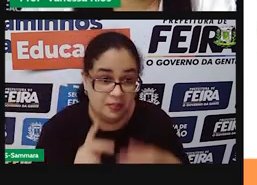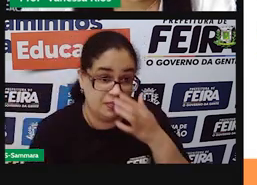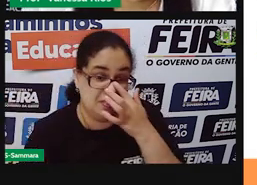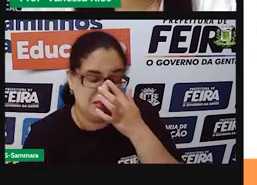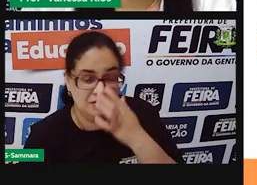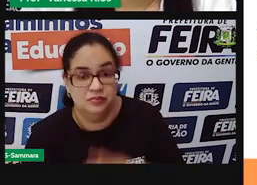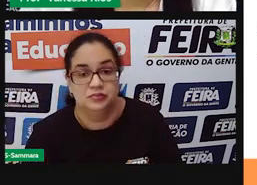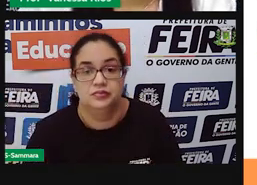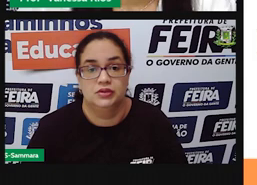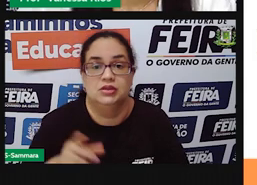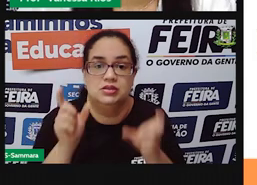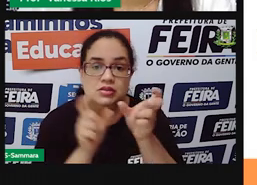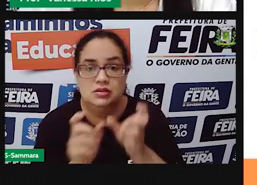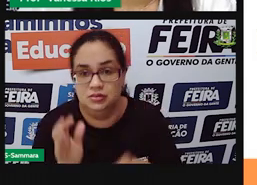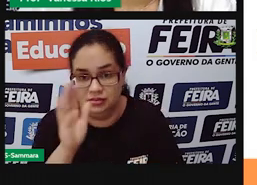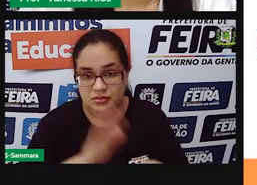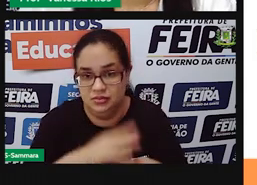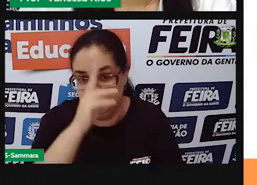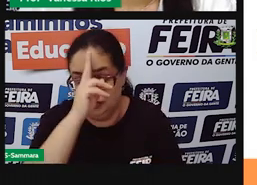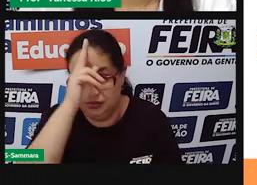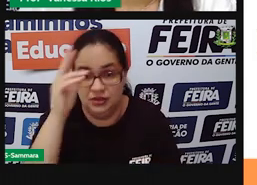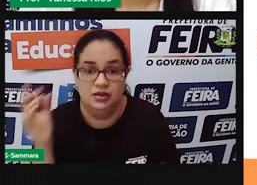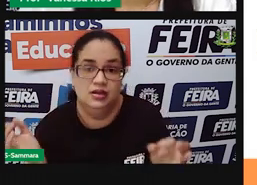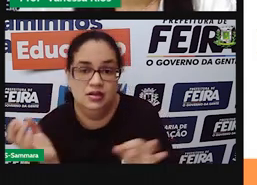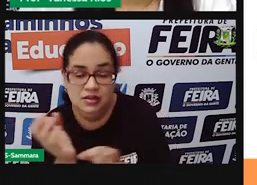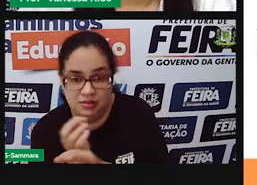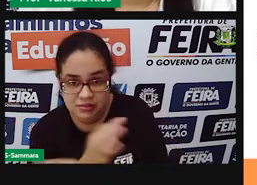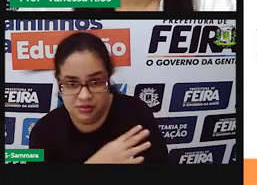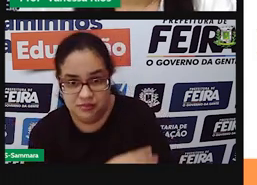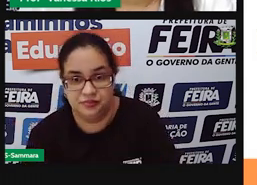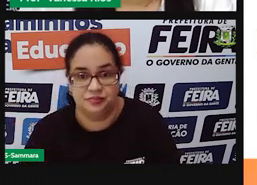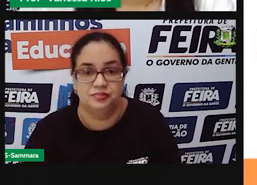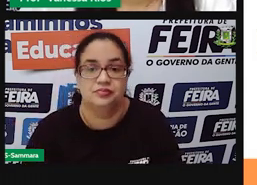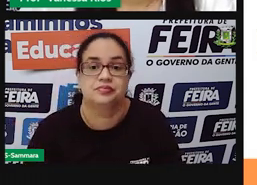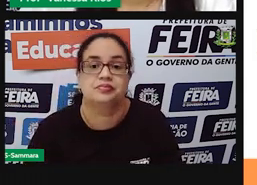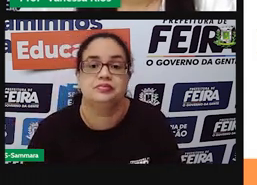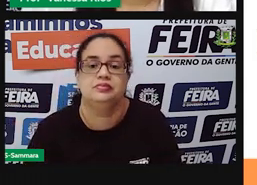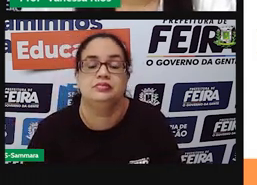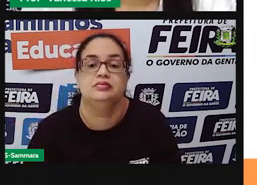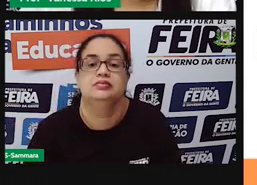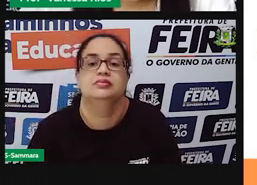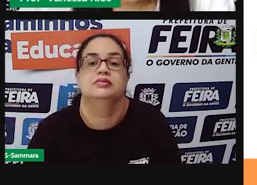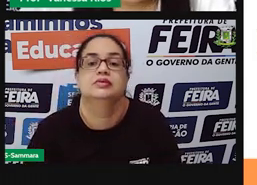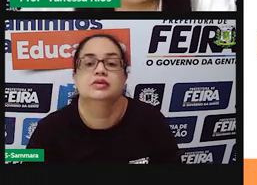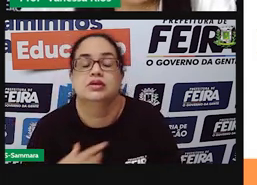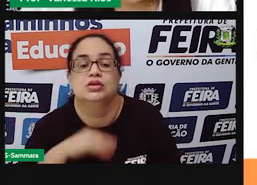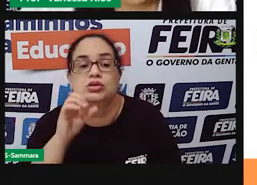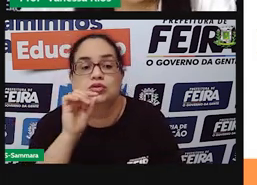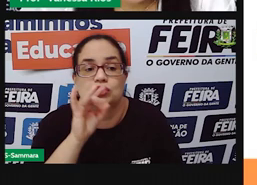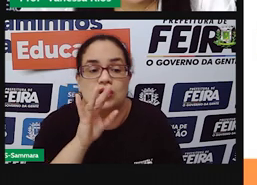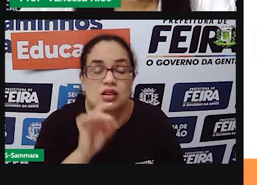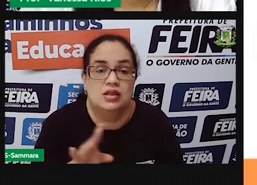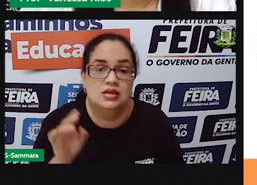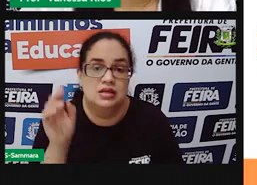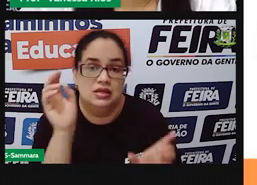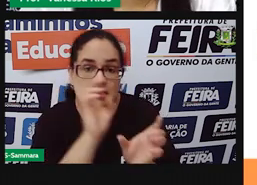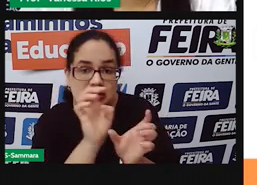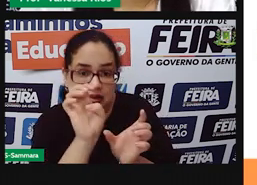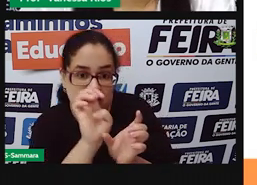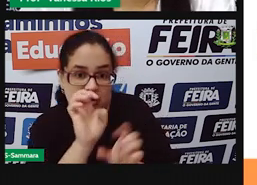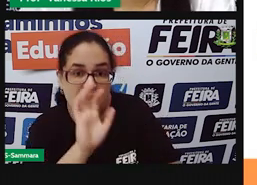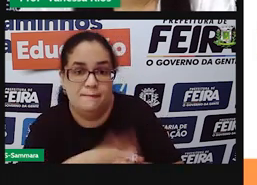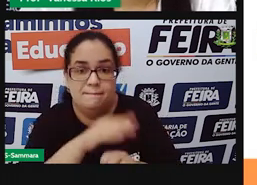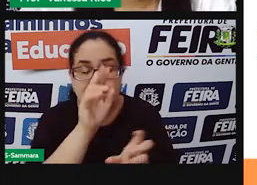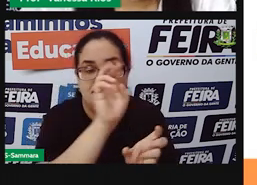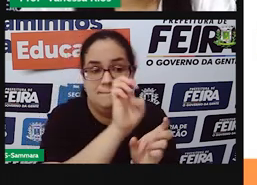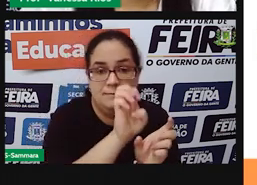sílaba tônica. Aí tem a terminação. O radical aí formado apenas pela letra V mais